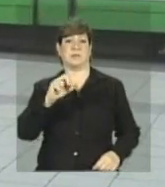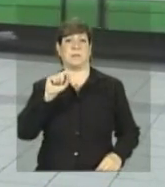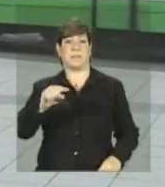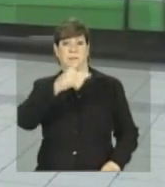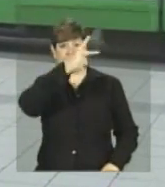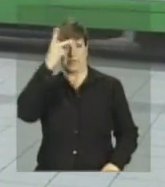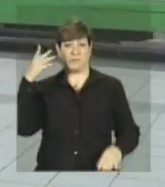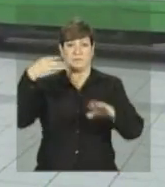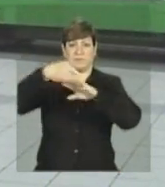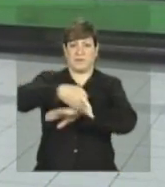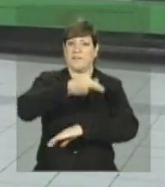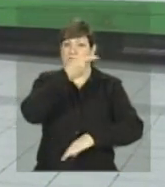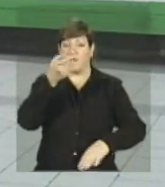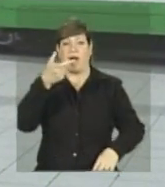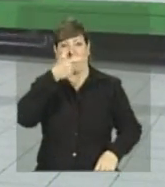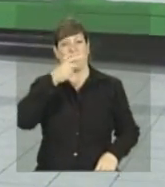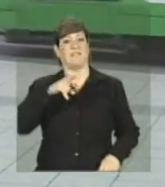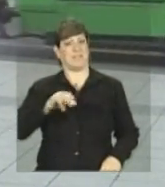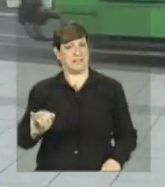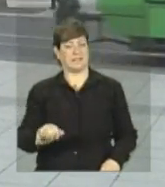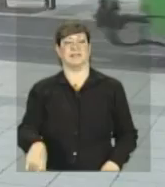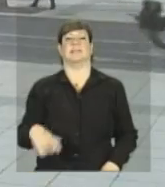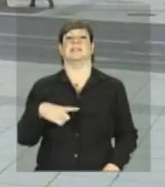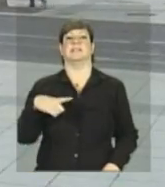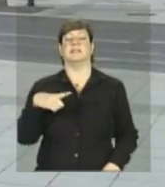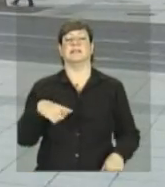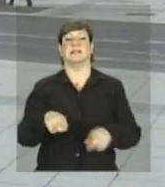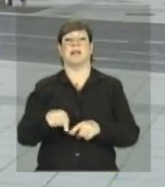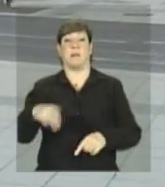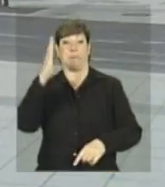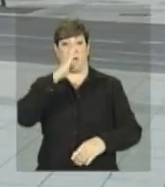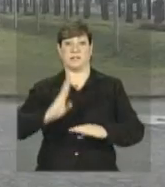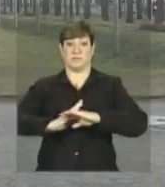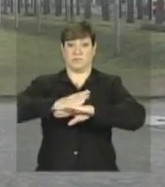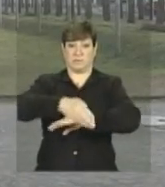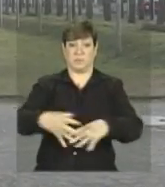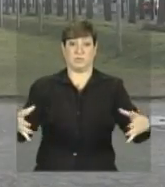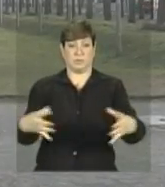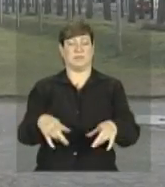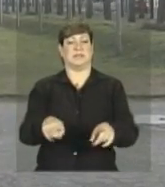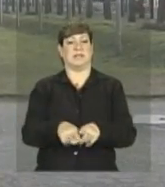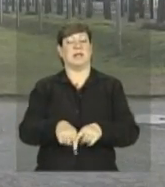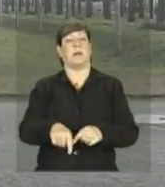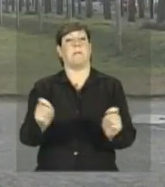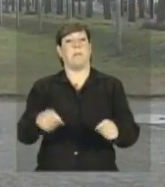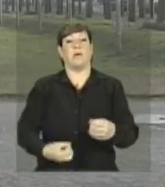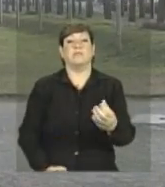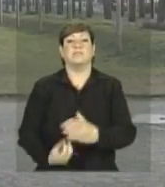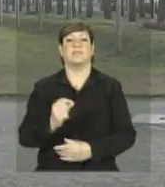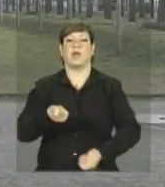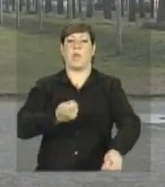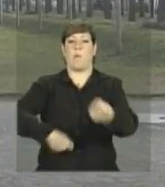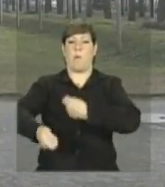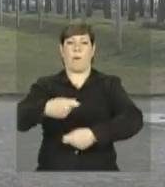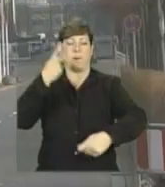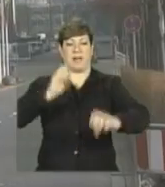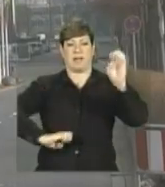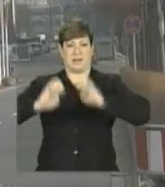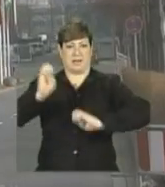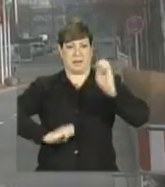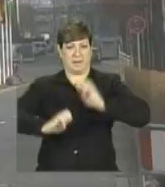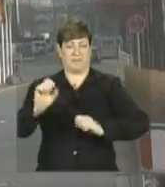mil pessoas. Esta participação do Brasil deve criar oportunidades de negócios para empresas produtoras de